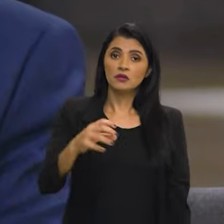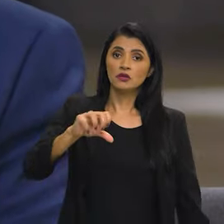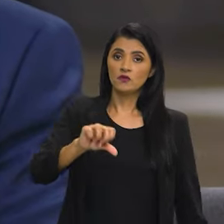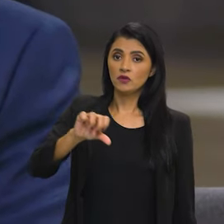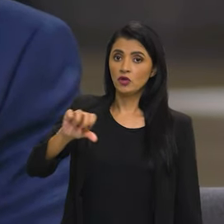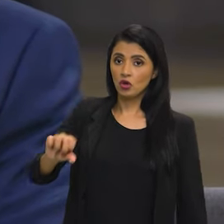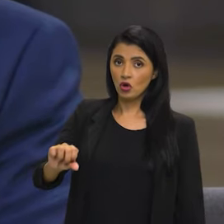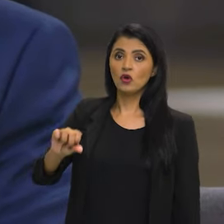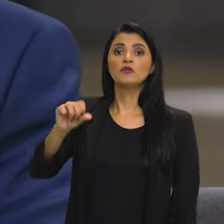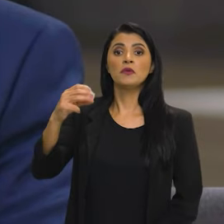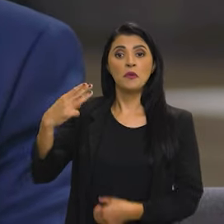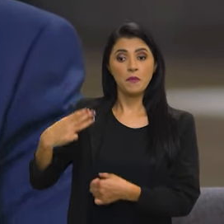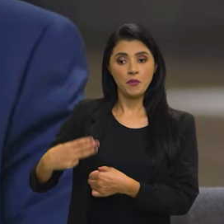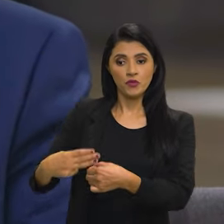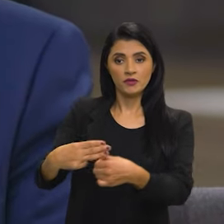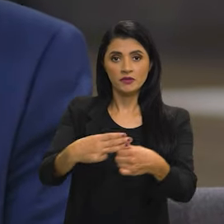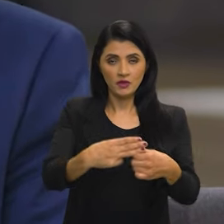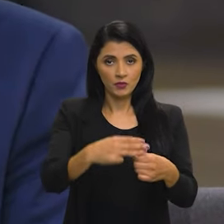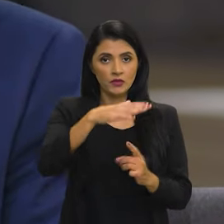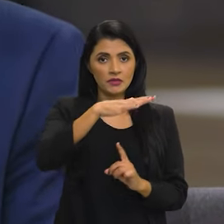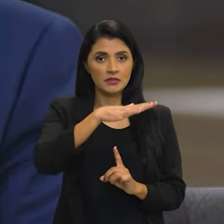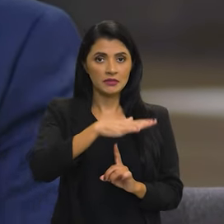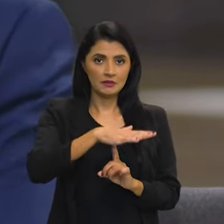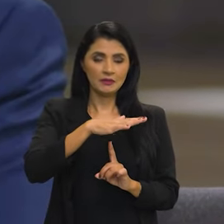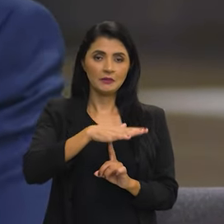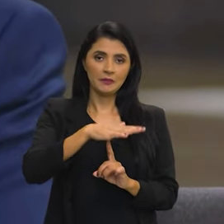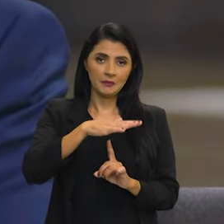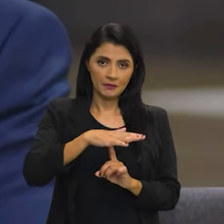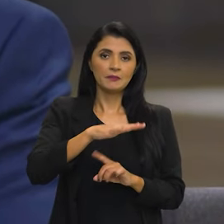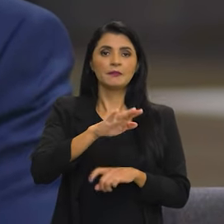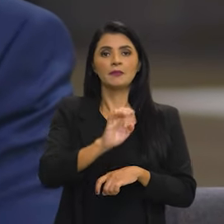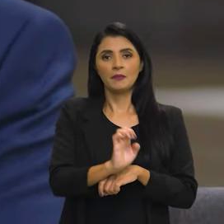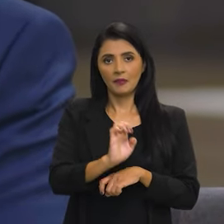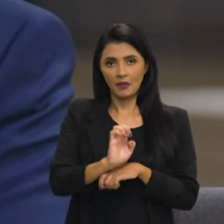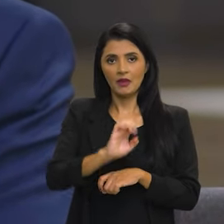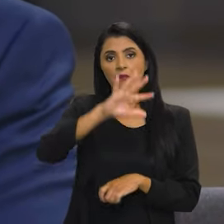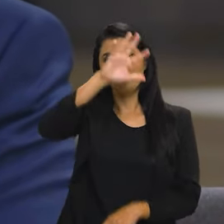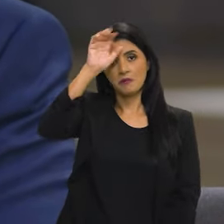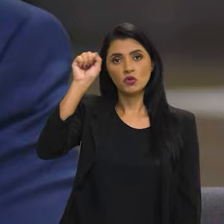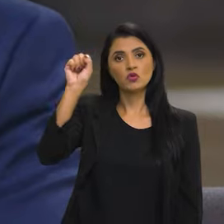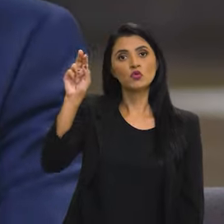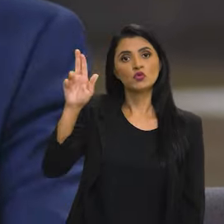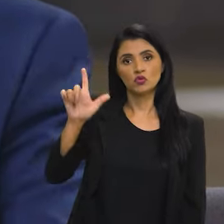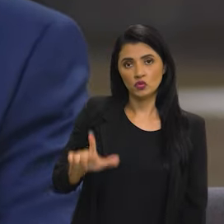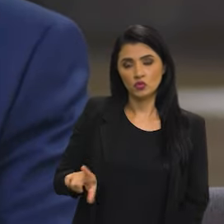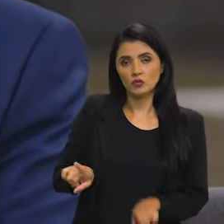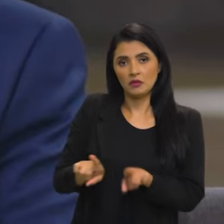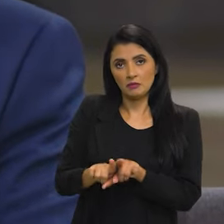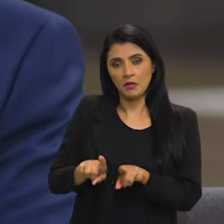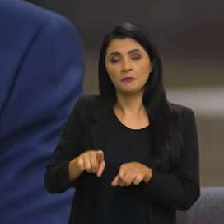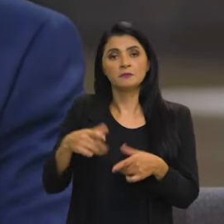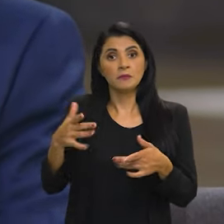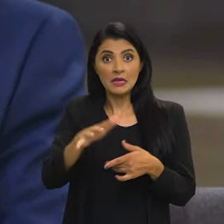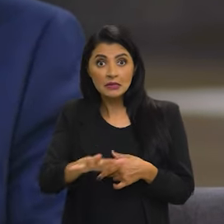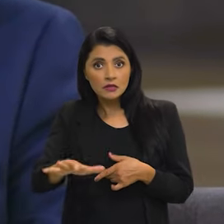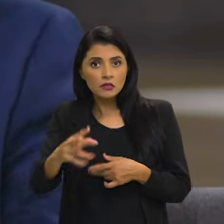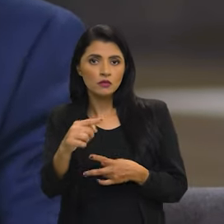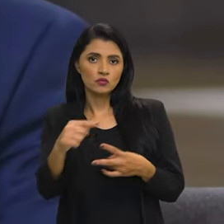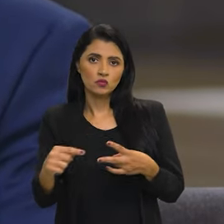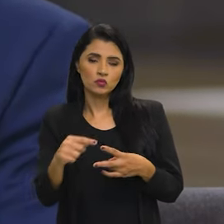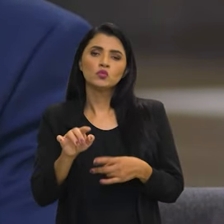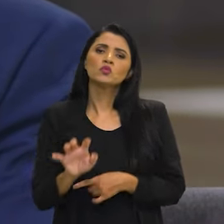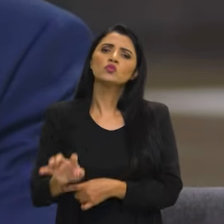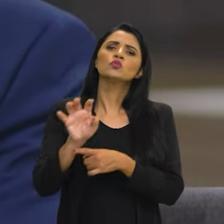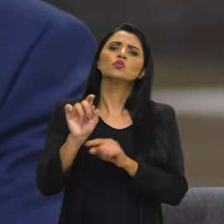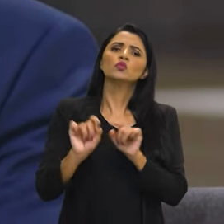399 municípios que compõem o Estado do Paraná e 35 municípios do Mato Grosso do Sul. Nesta região, toda